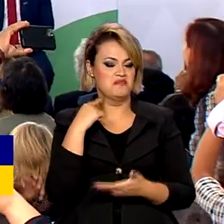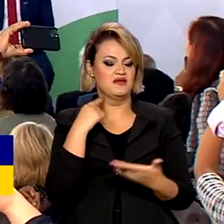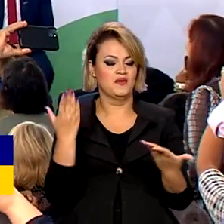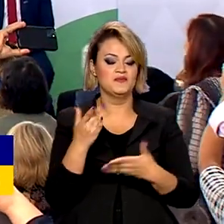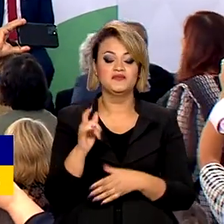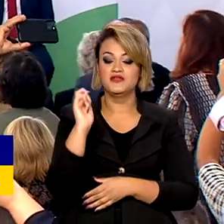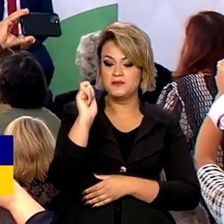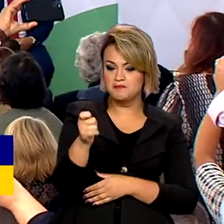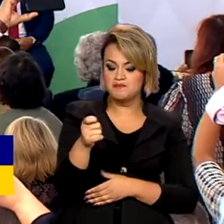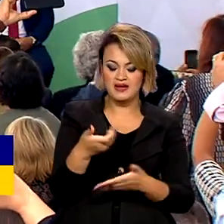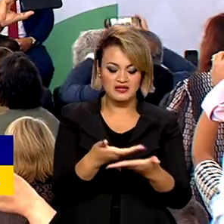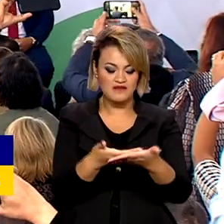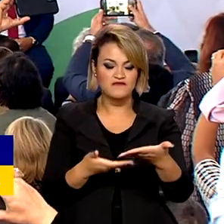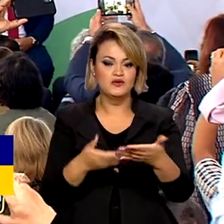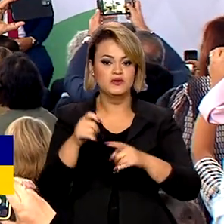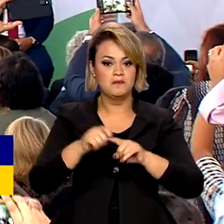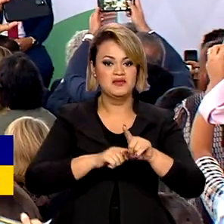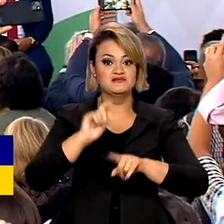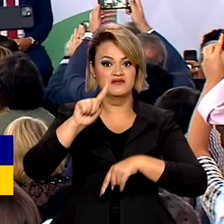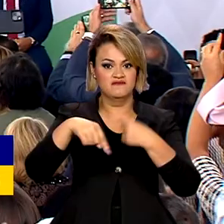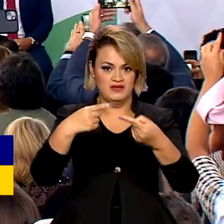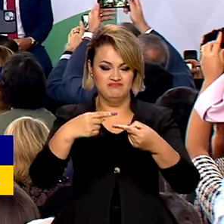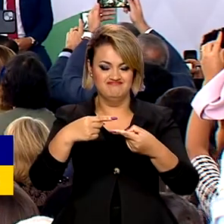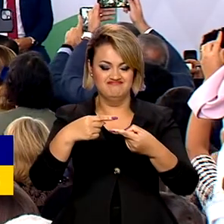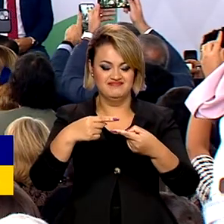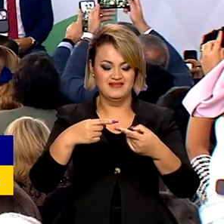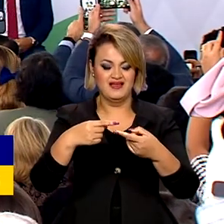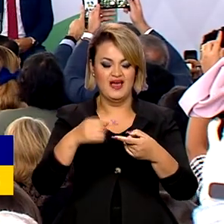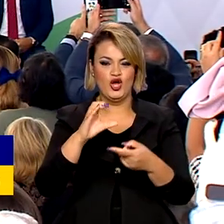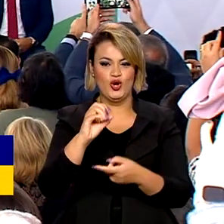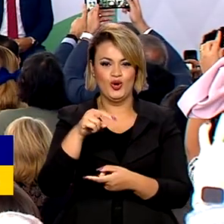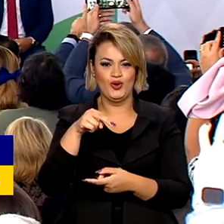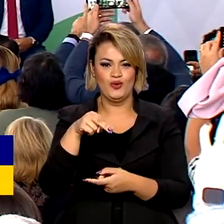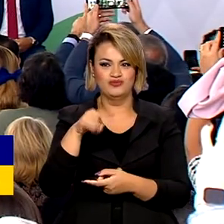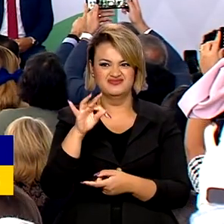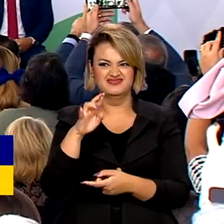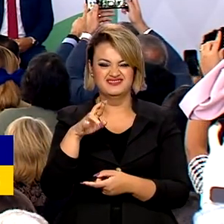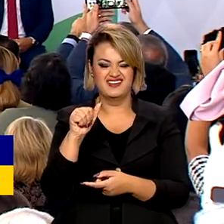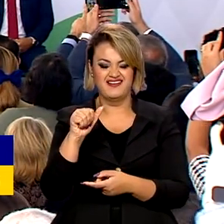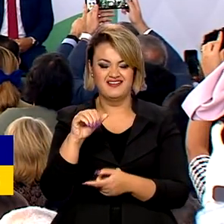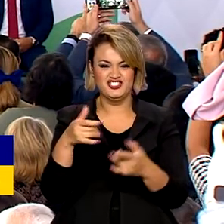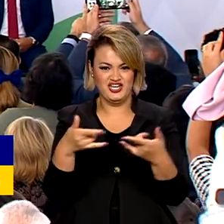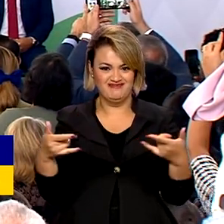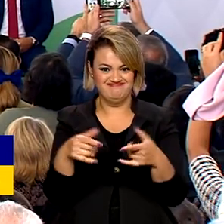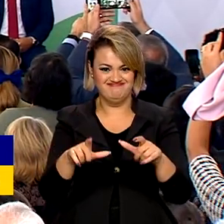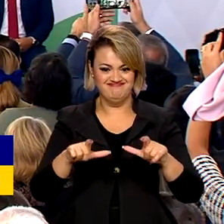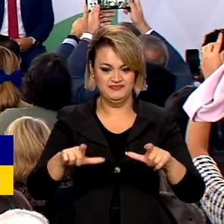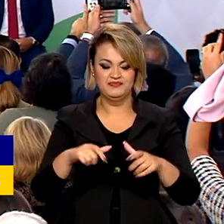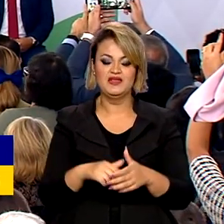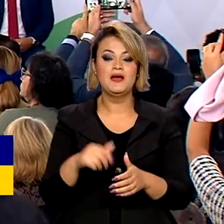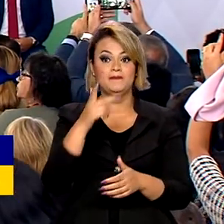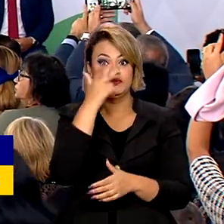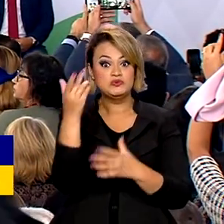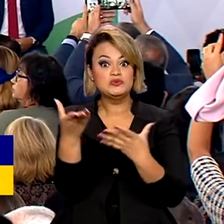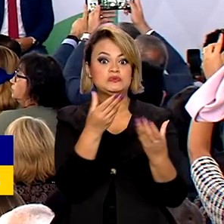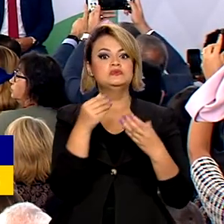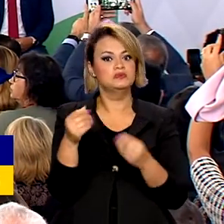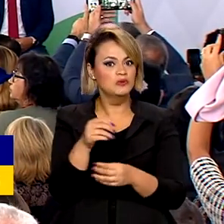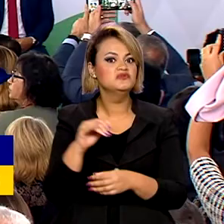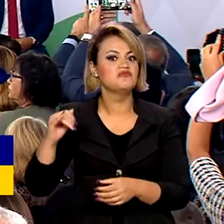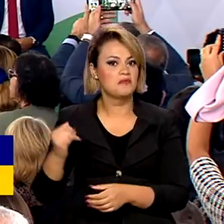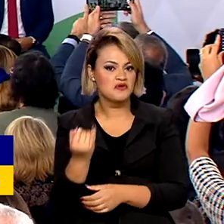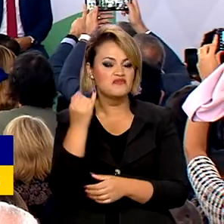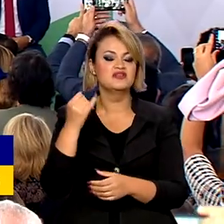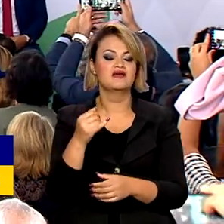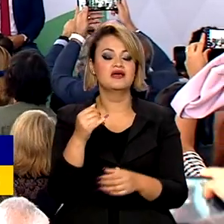pago na folha de junho. Ao todo, mais de 1 milhão de pessoas serão beneficiadas, com um impacto direto na